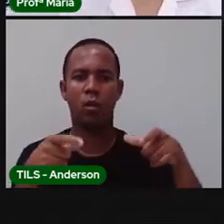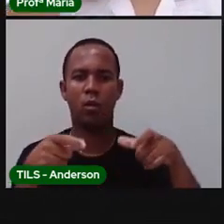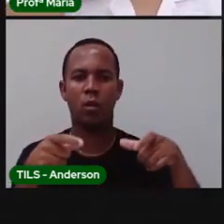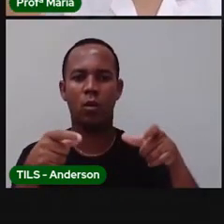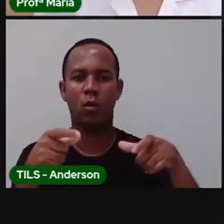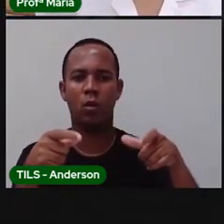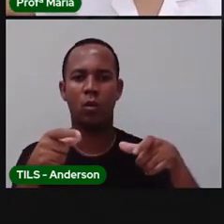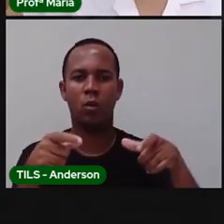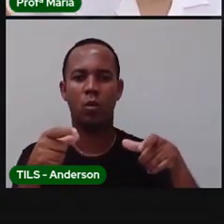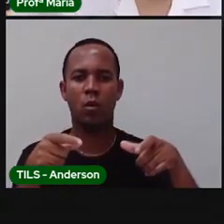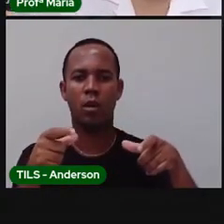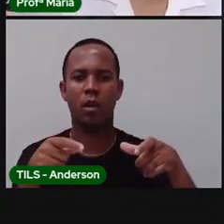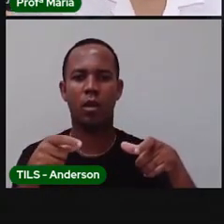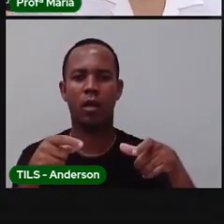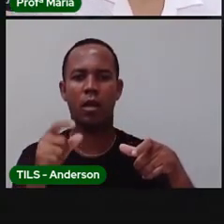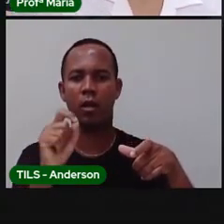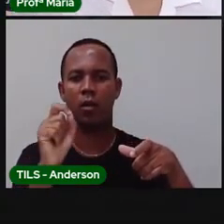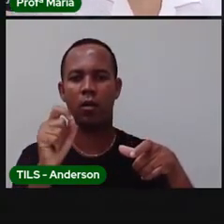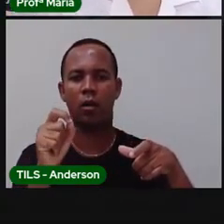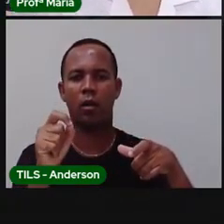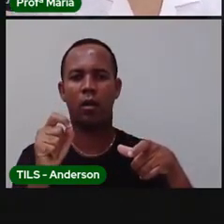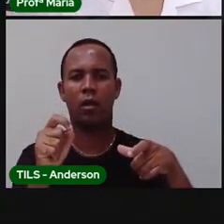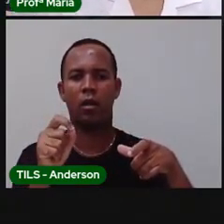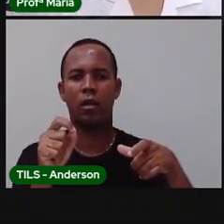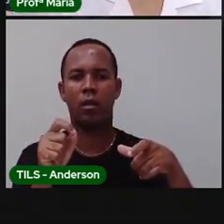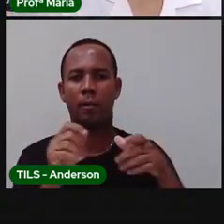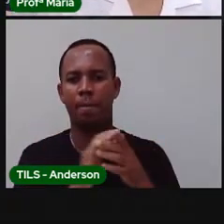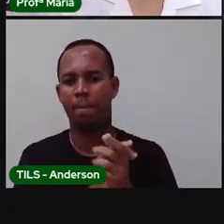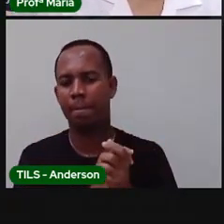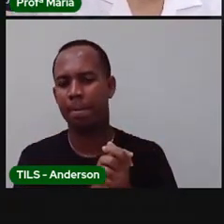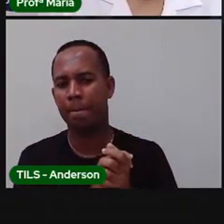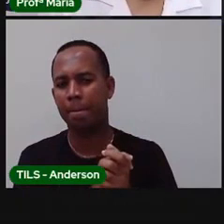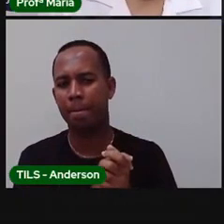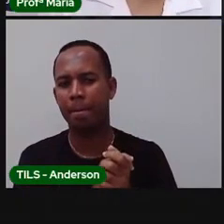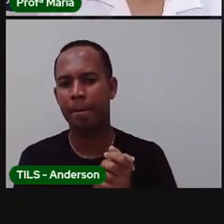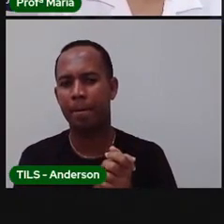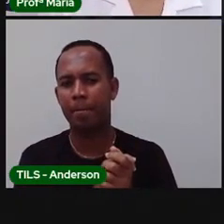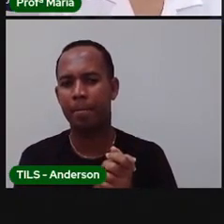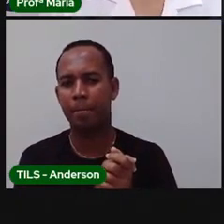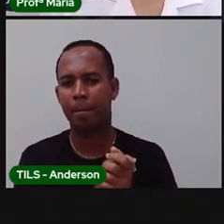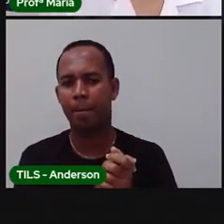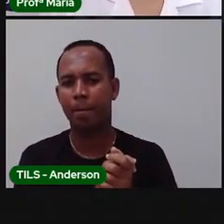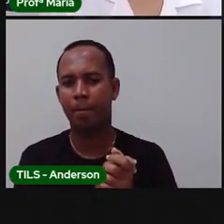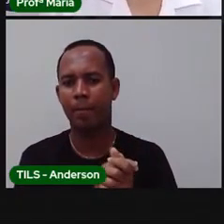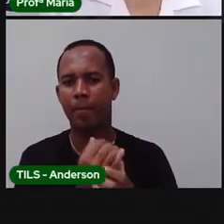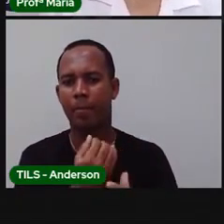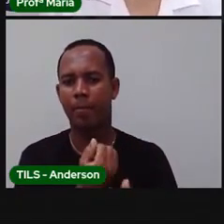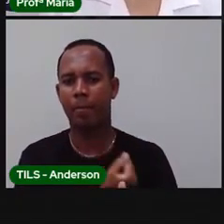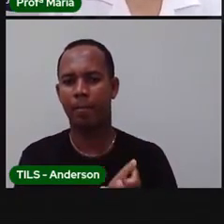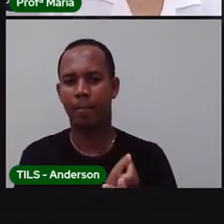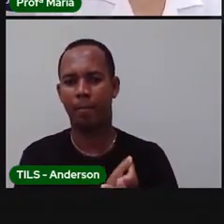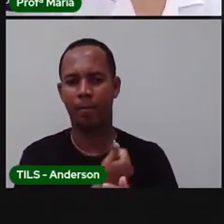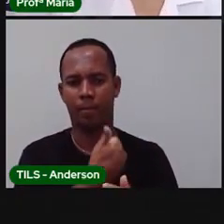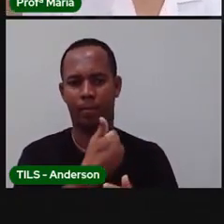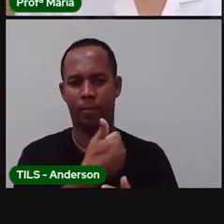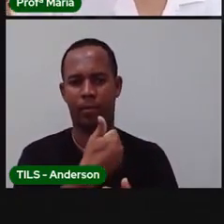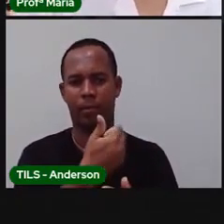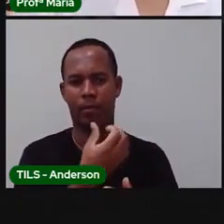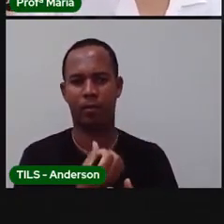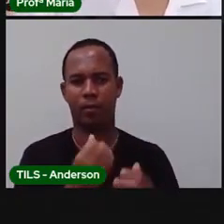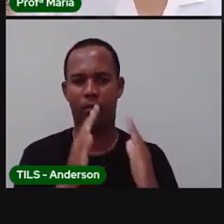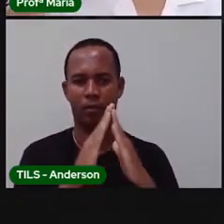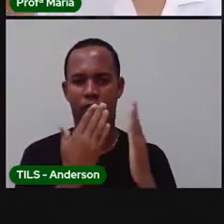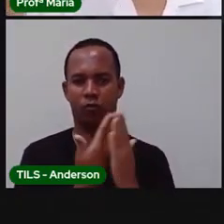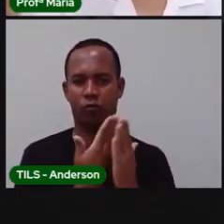moças. Beijo, pessoal, dos olhos d'água. Bom, aula 16, né, dia 22, a prova falou, e